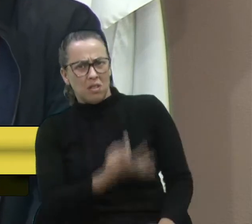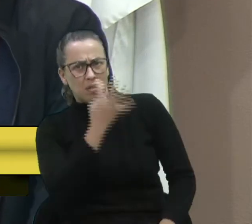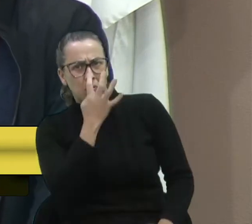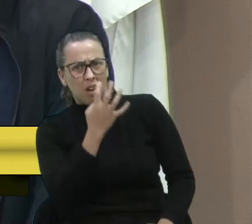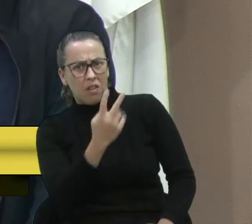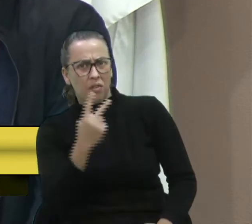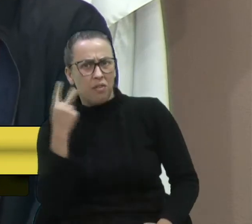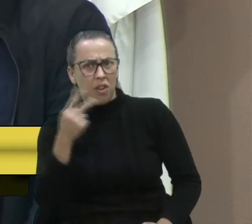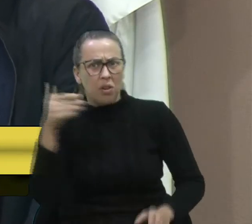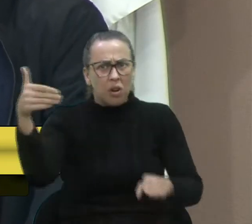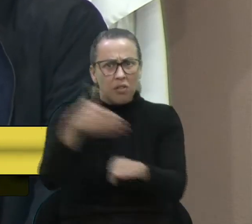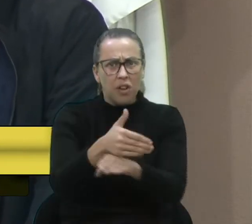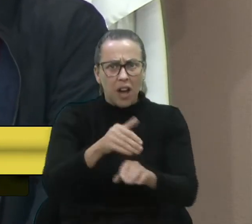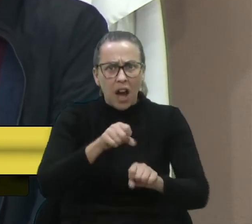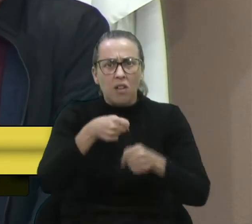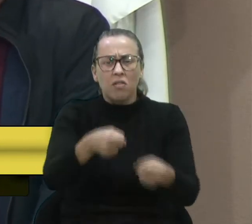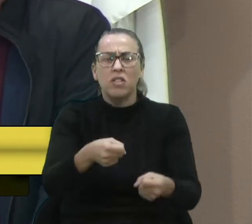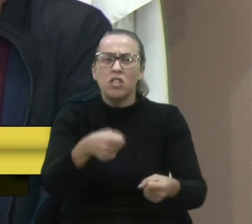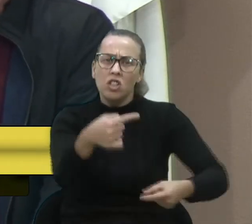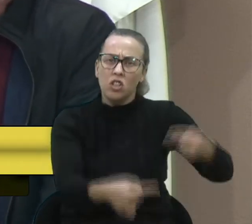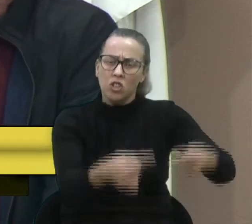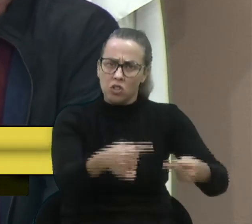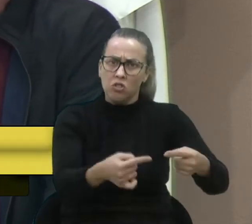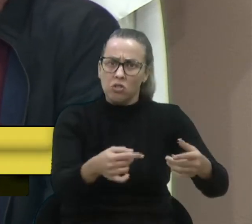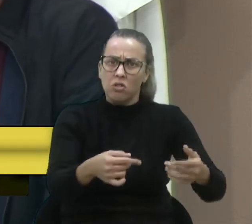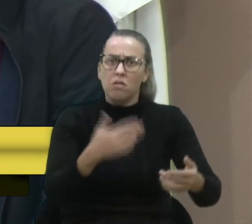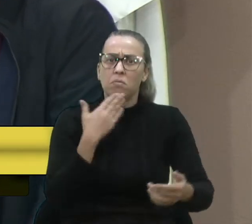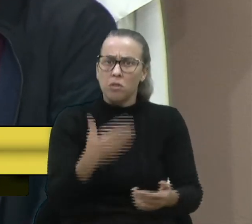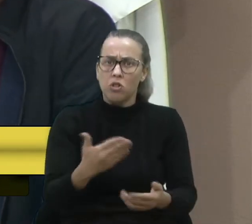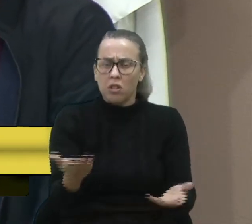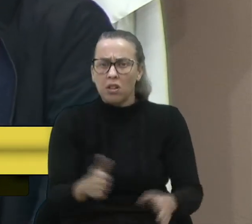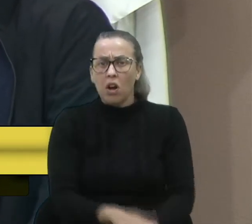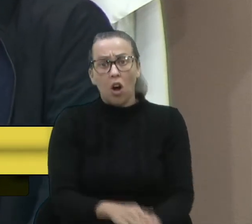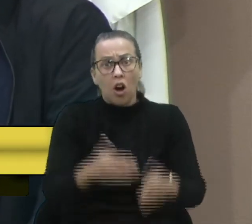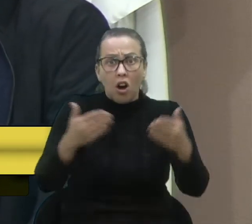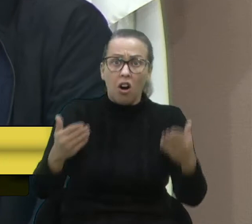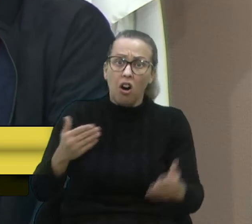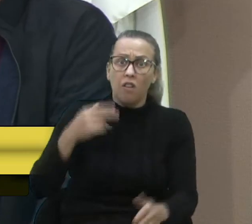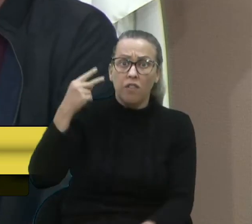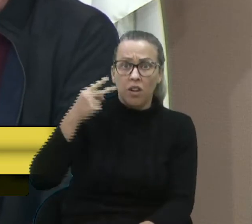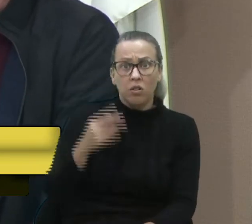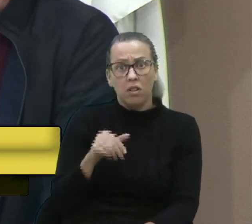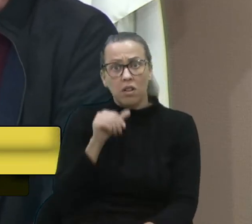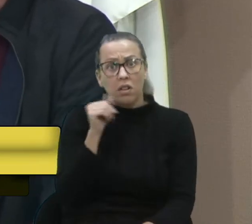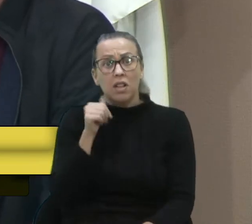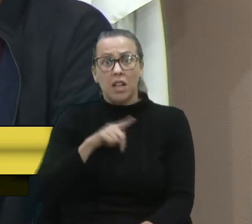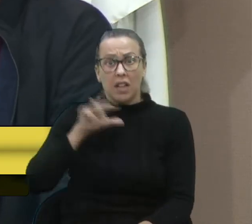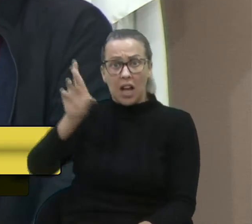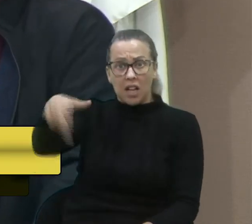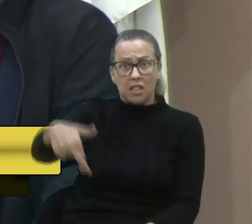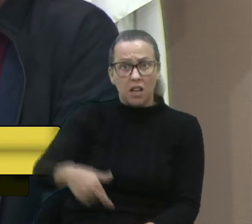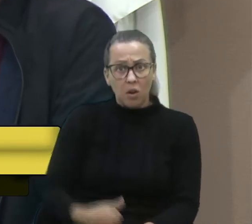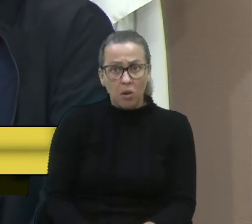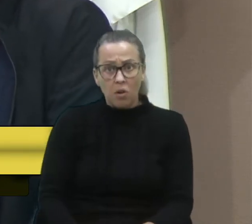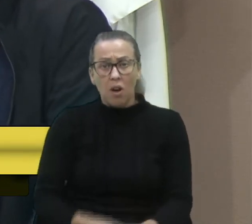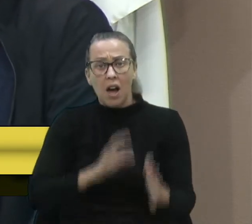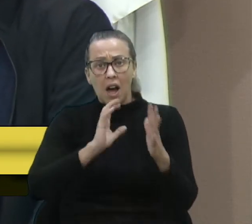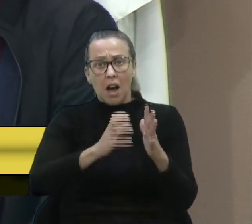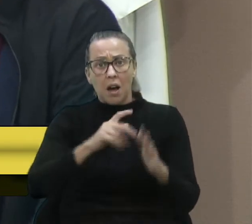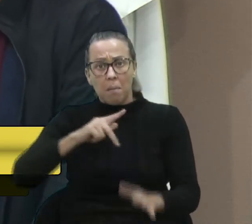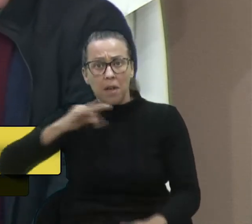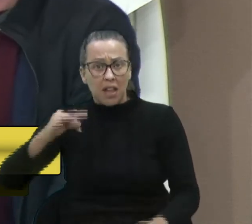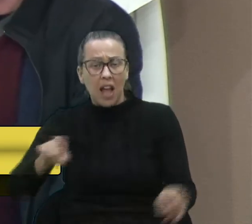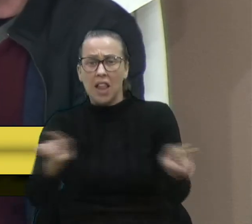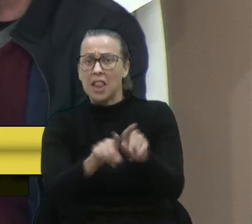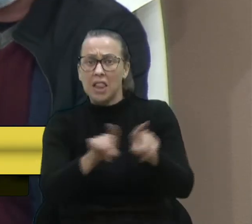não tenha vindo aqui hoje, ao invés de criticar o card, tenha vindo dizer, olha, vereador Marcão, realmente o senhor tem razão. A bancada do PT, que